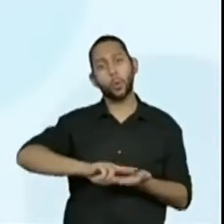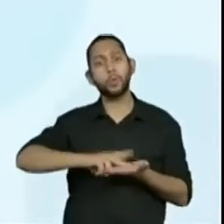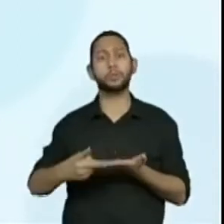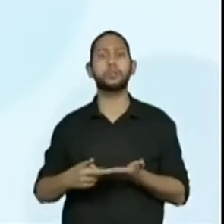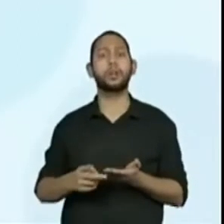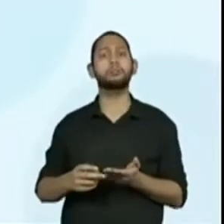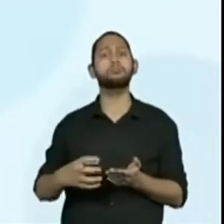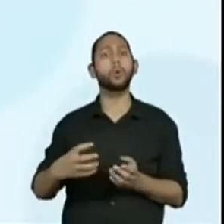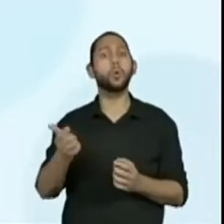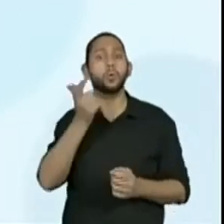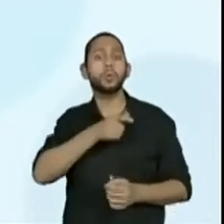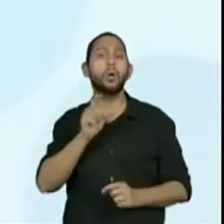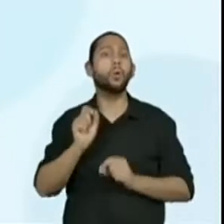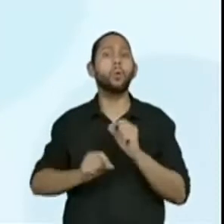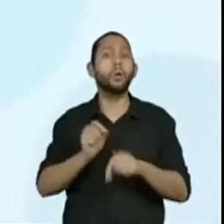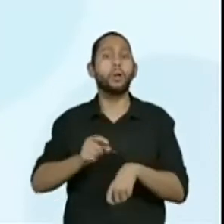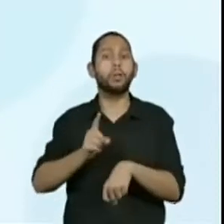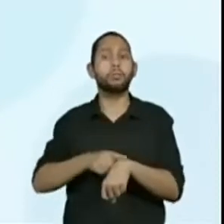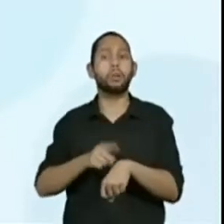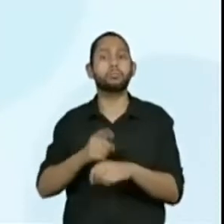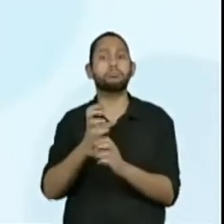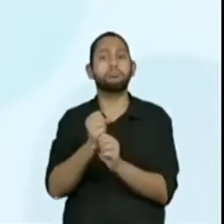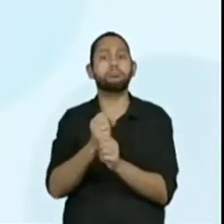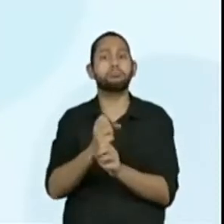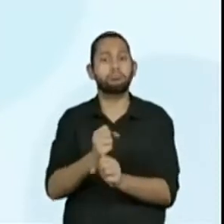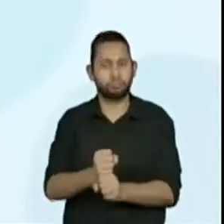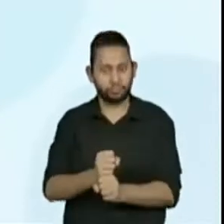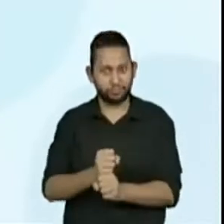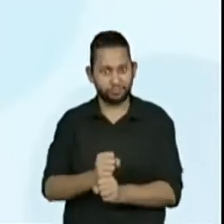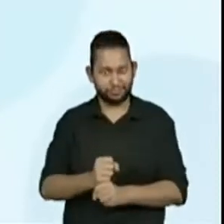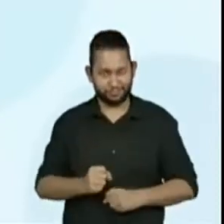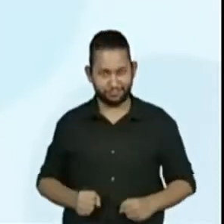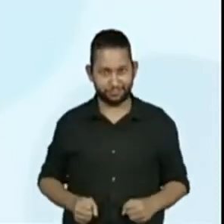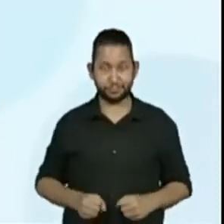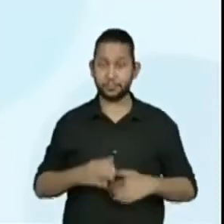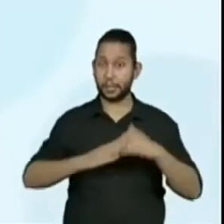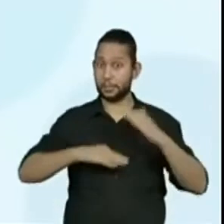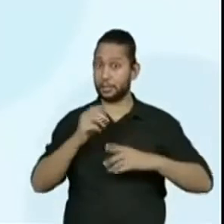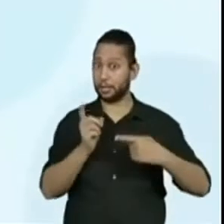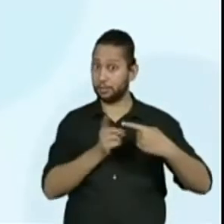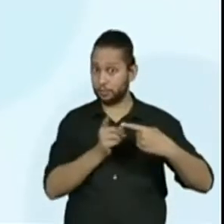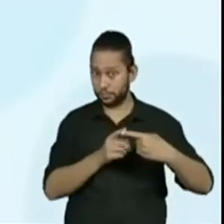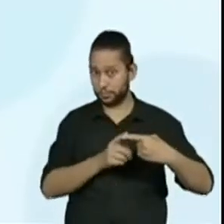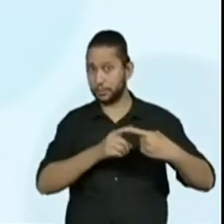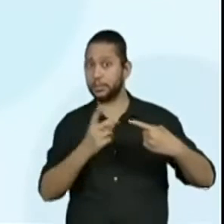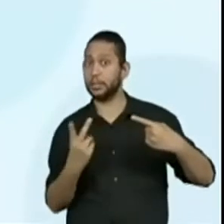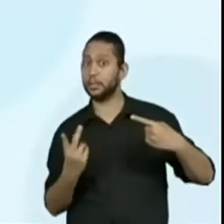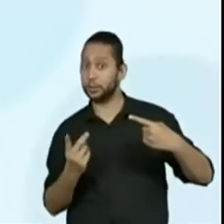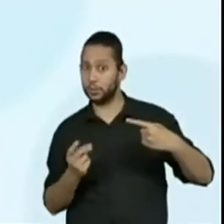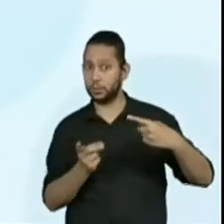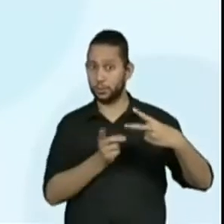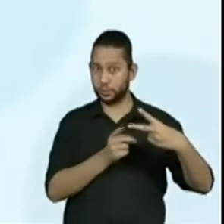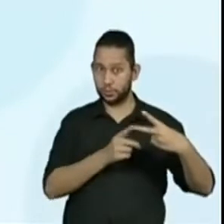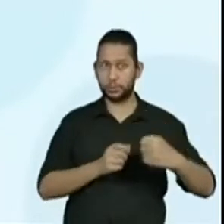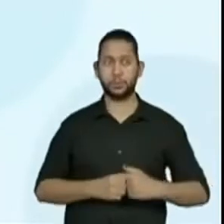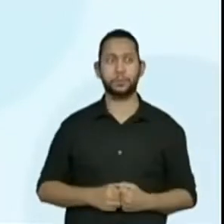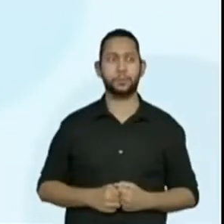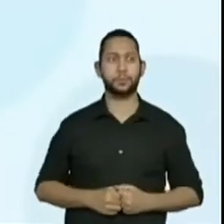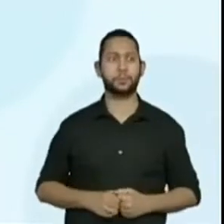utilizando unidades de tempo. Essa é uma das habilidades. Próxima habilidade de hoje,